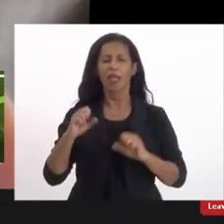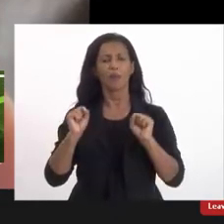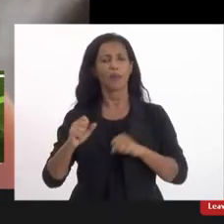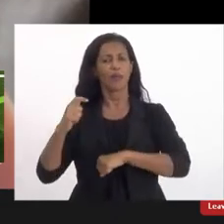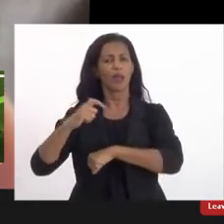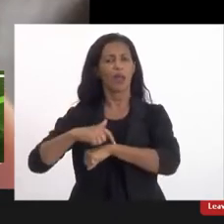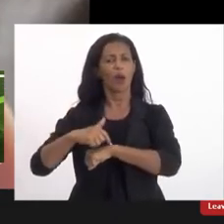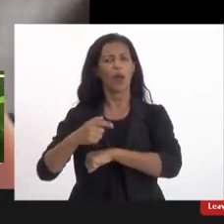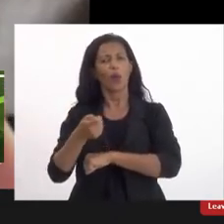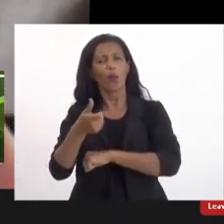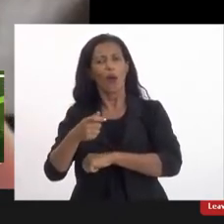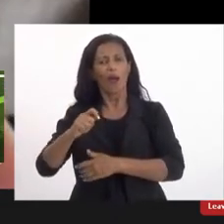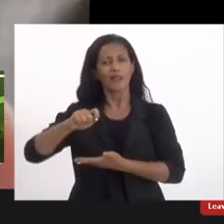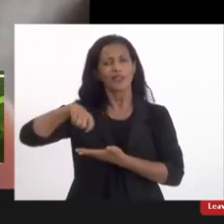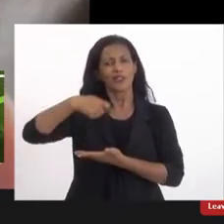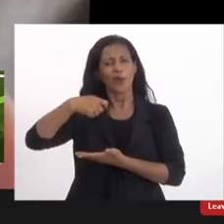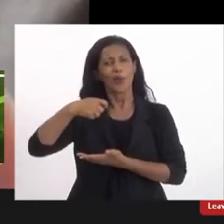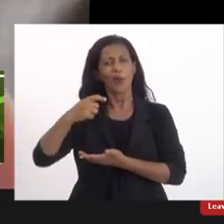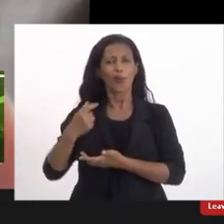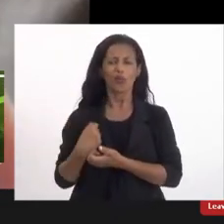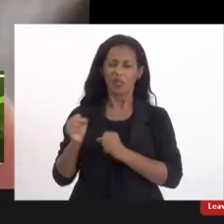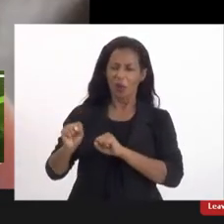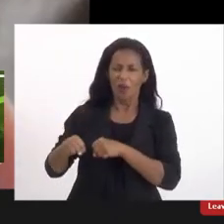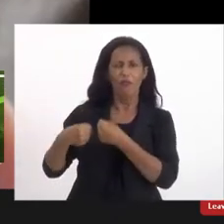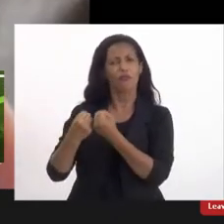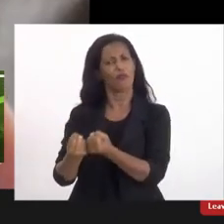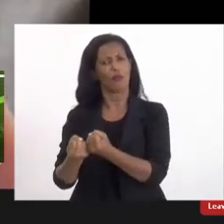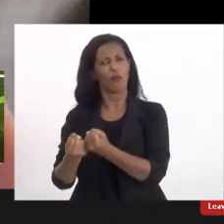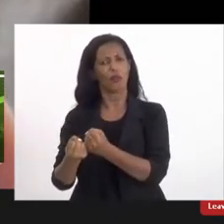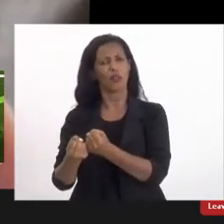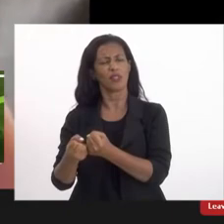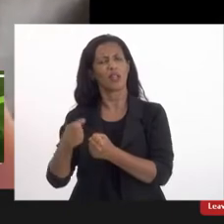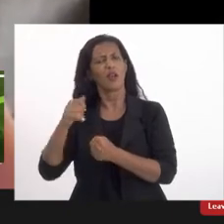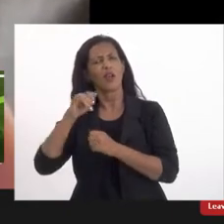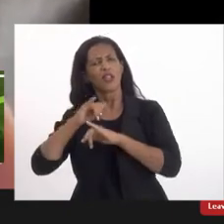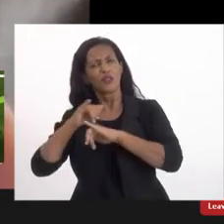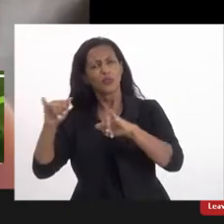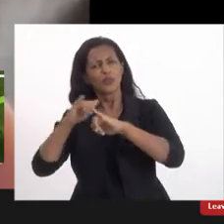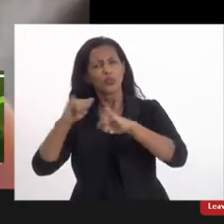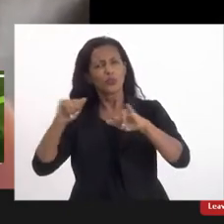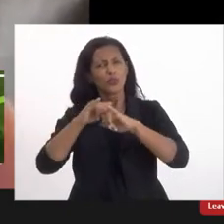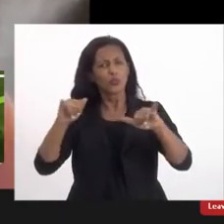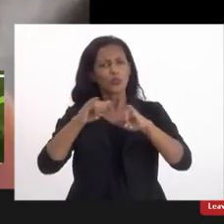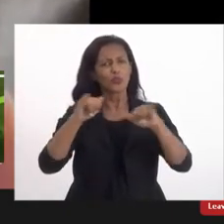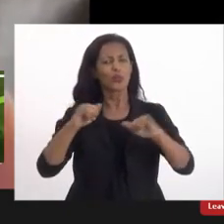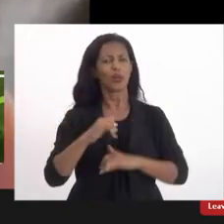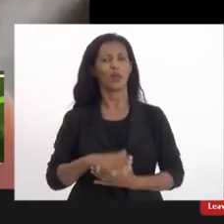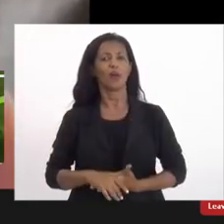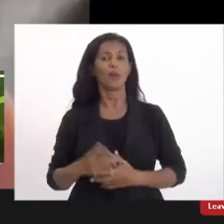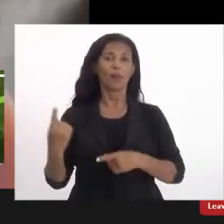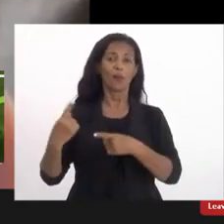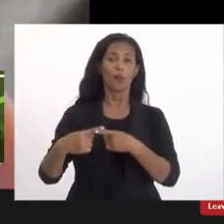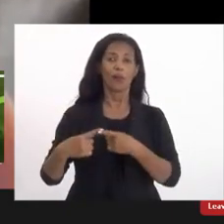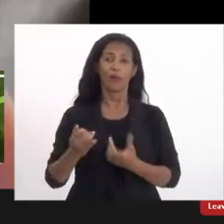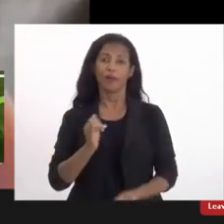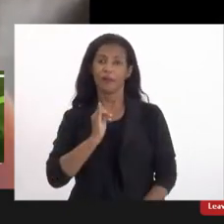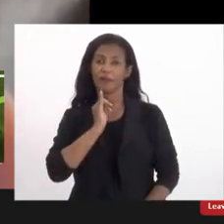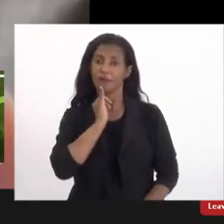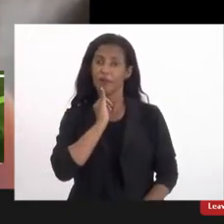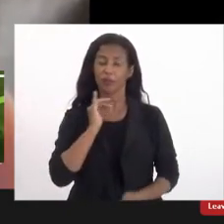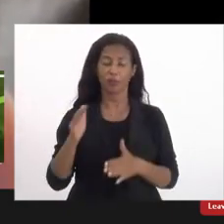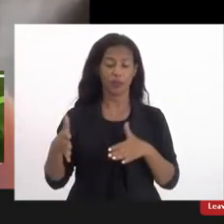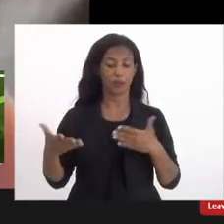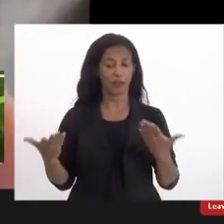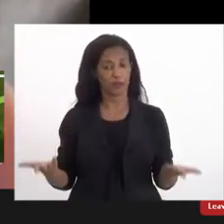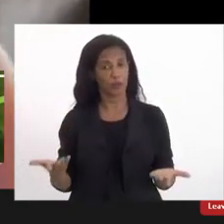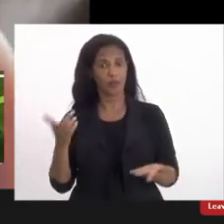horário quase de almoço, dá uma passada, dá uma força, publique nas suas redes sociais, divulguem, porque, infelizmente, é só assim